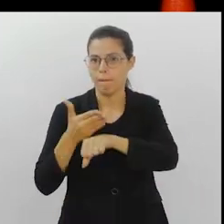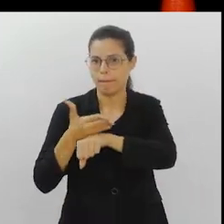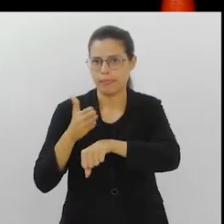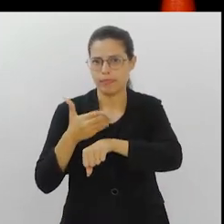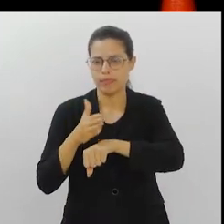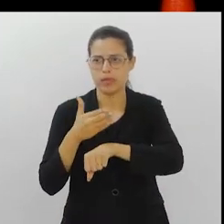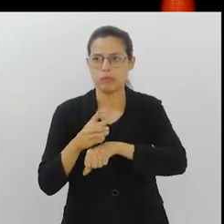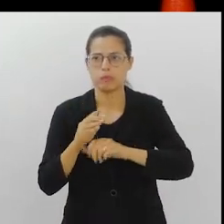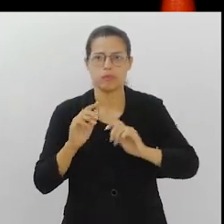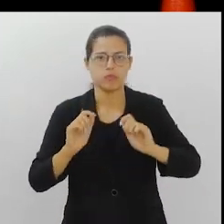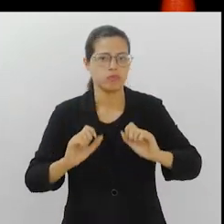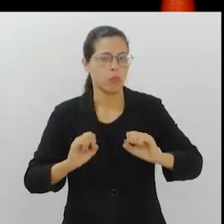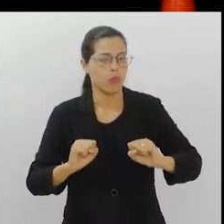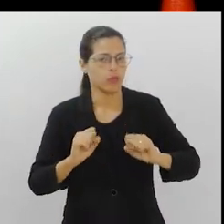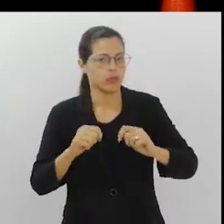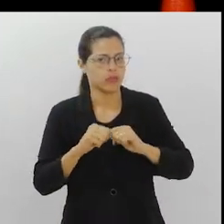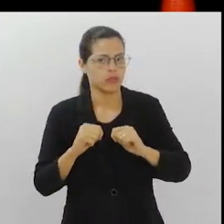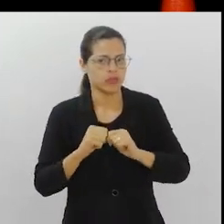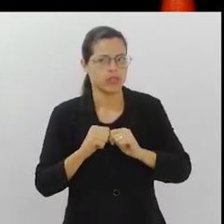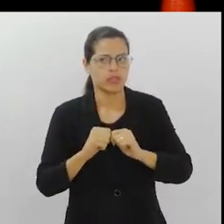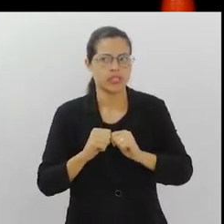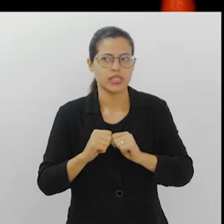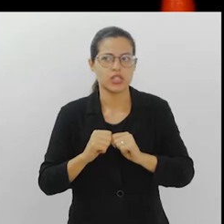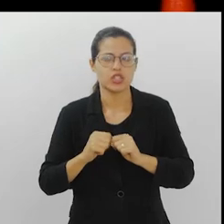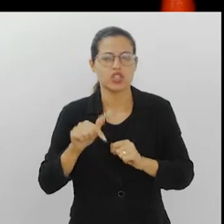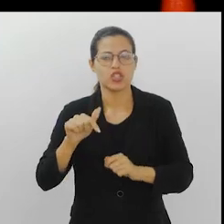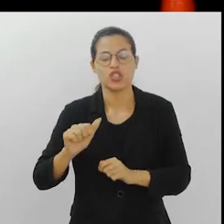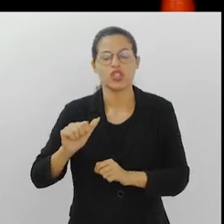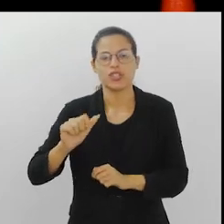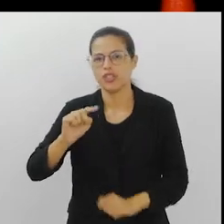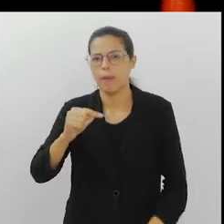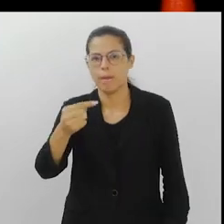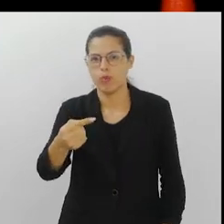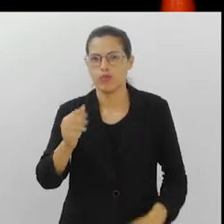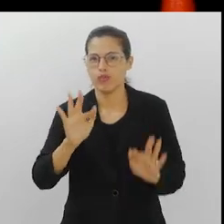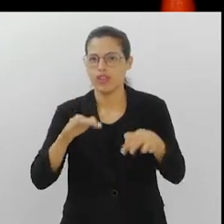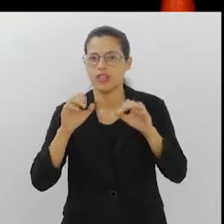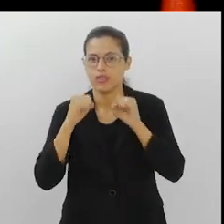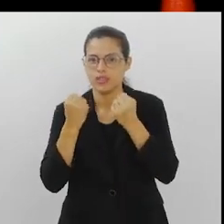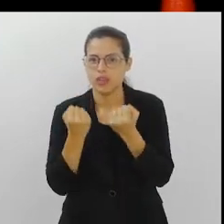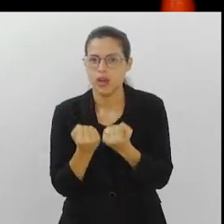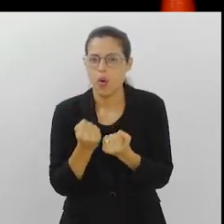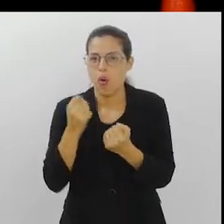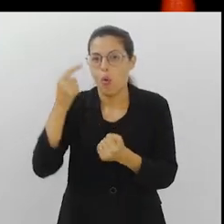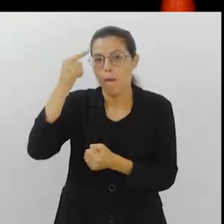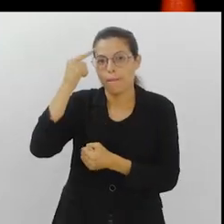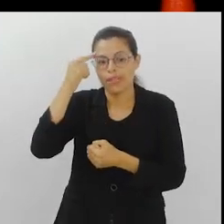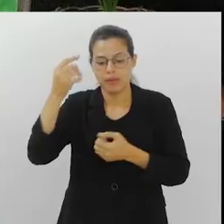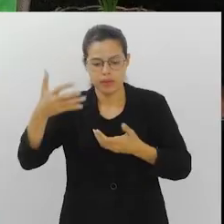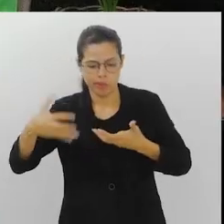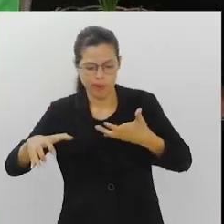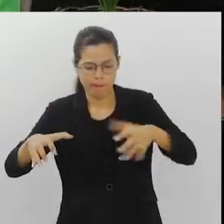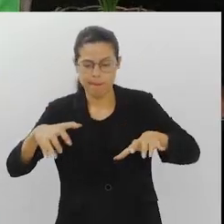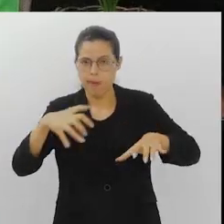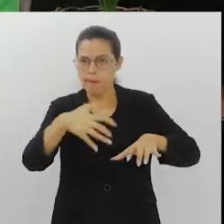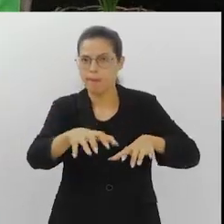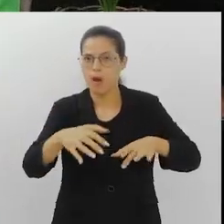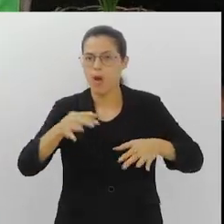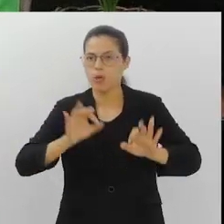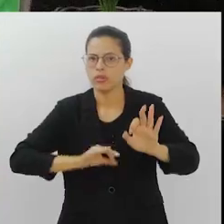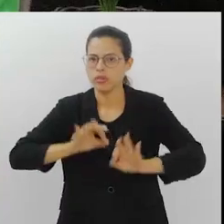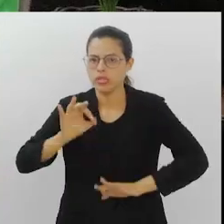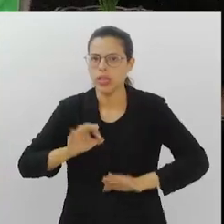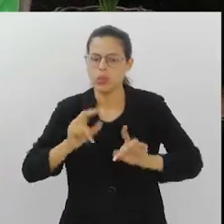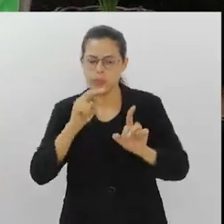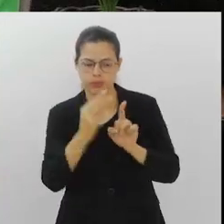práticas pode fazer com que a gente saia dali com um pensamento estratificado de cada um desses públicos. Então,